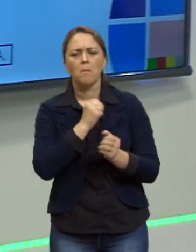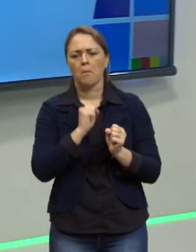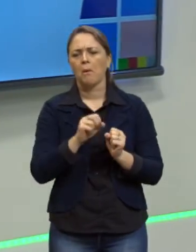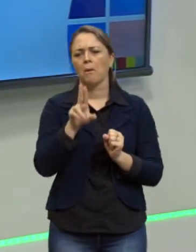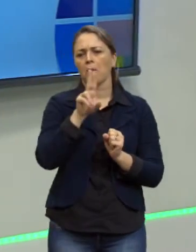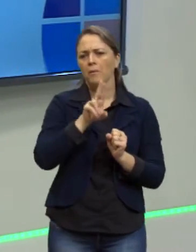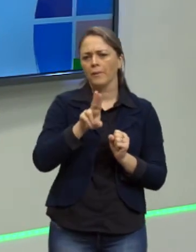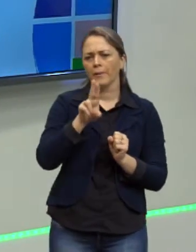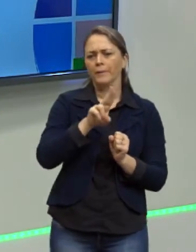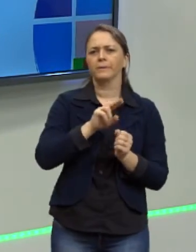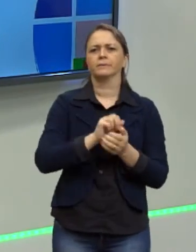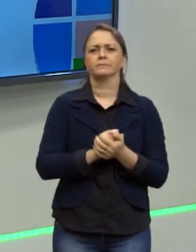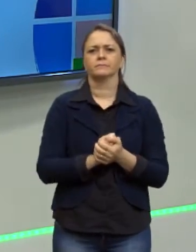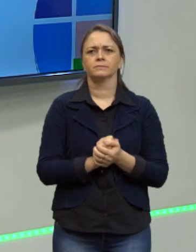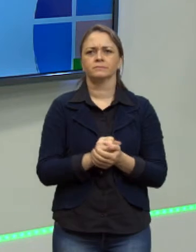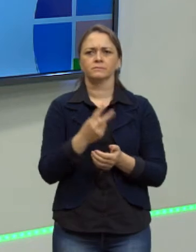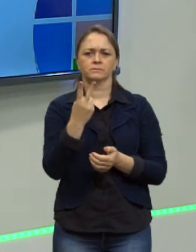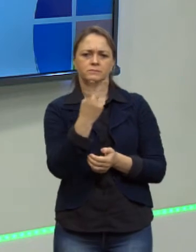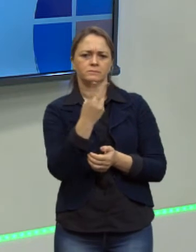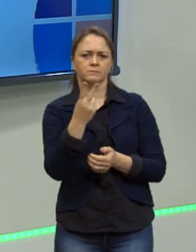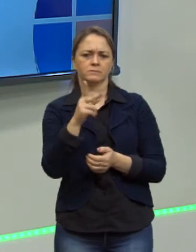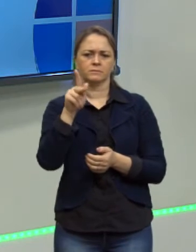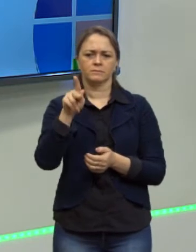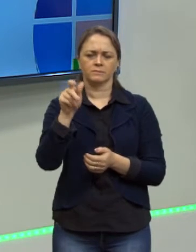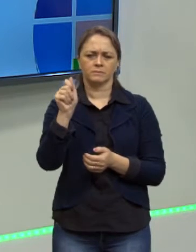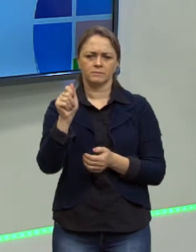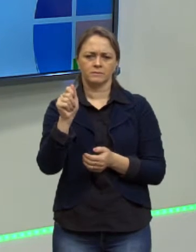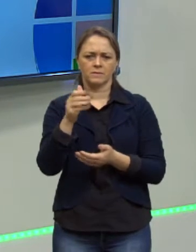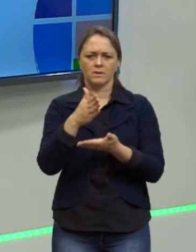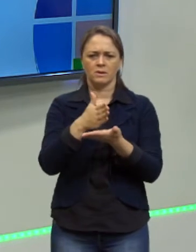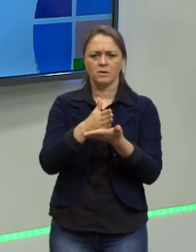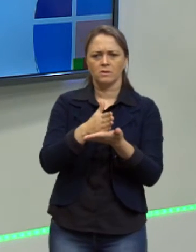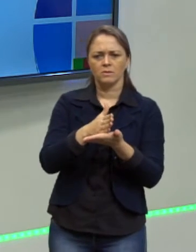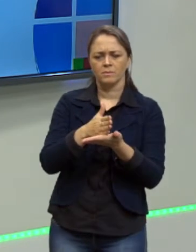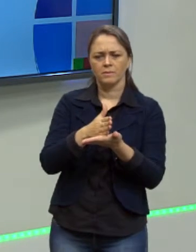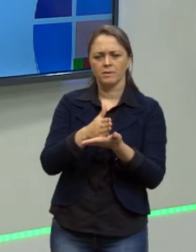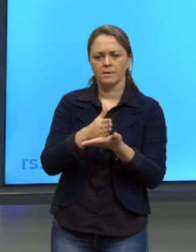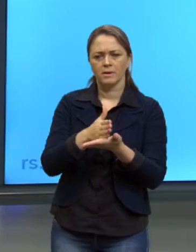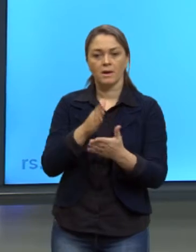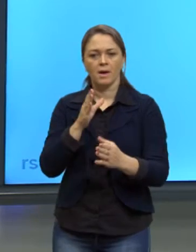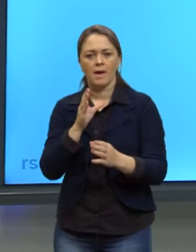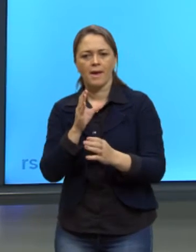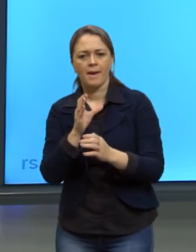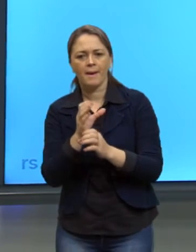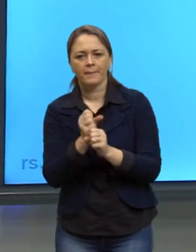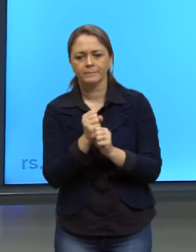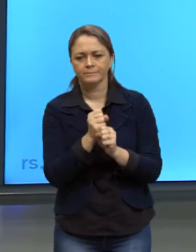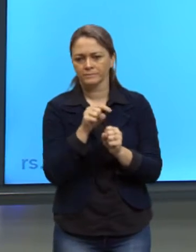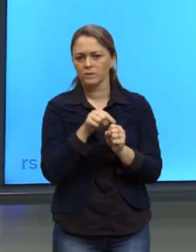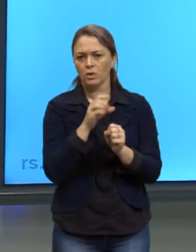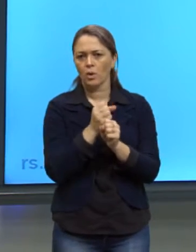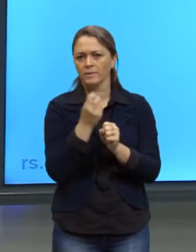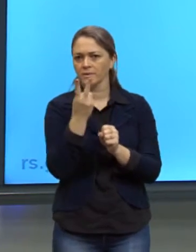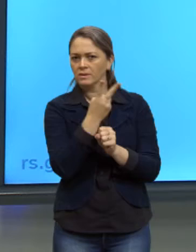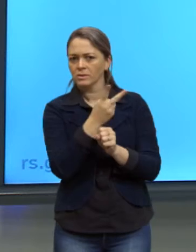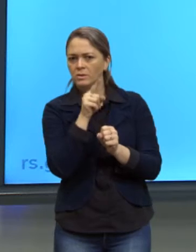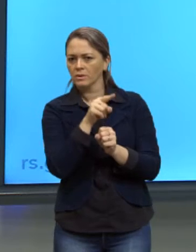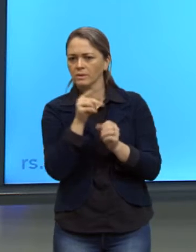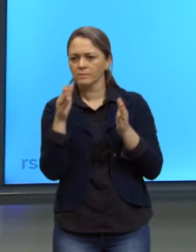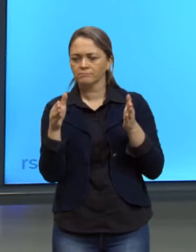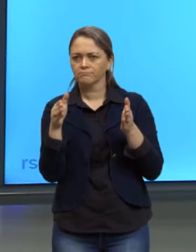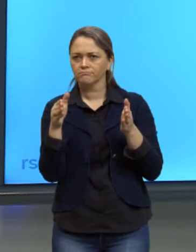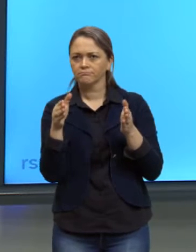entre dois termos de uma PA, o termo do meio é sempre a média aritmética desses dois extremos. Certo?